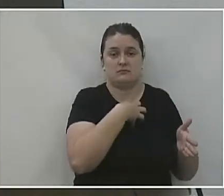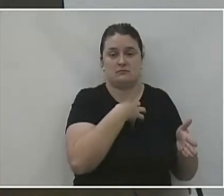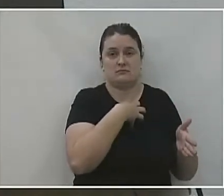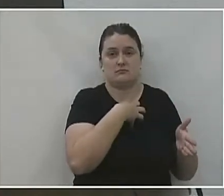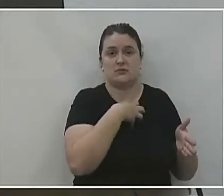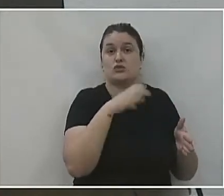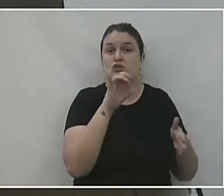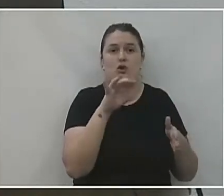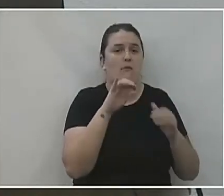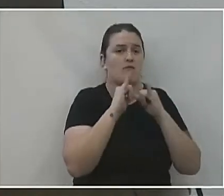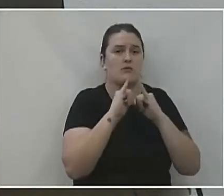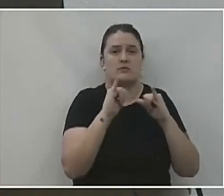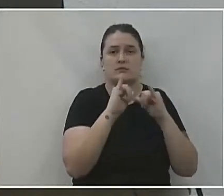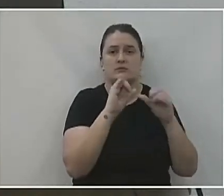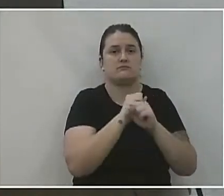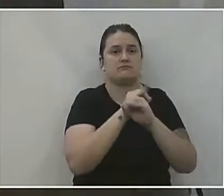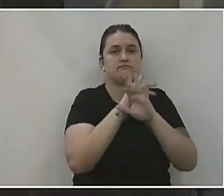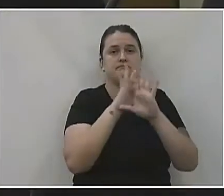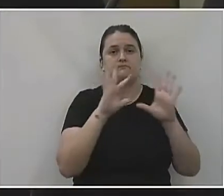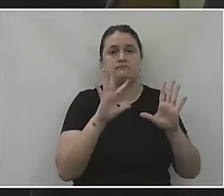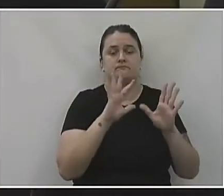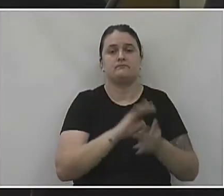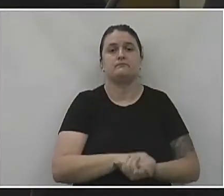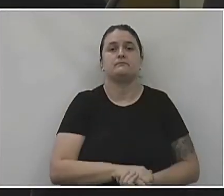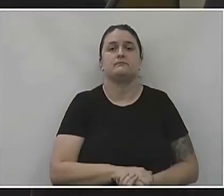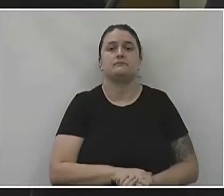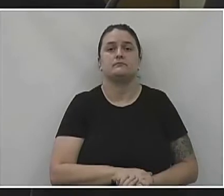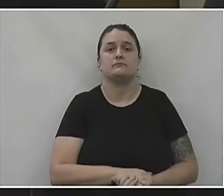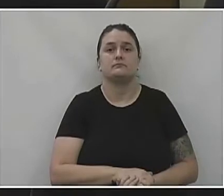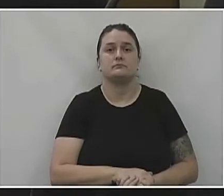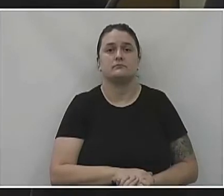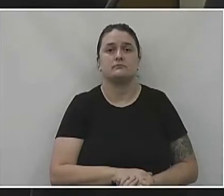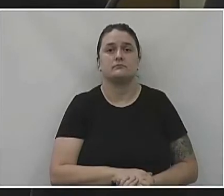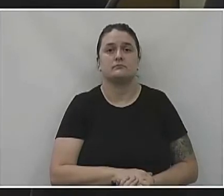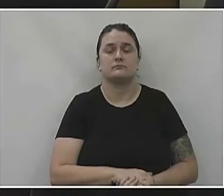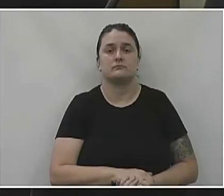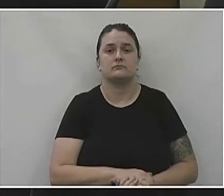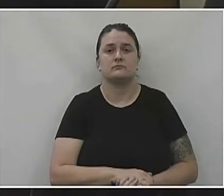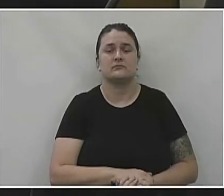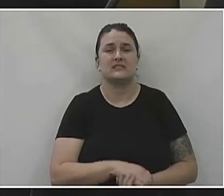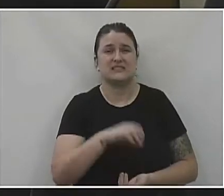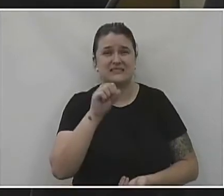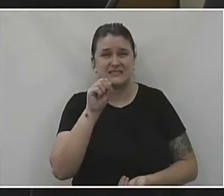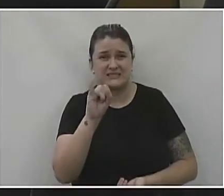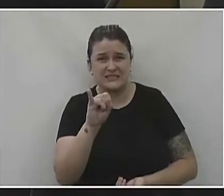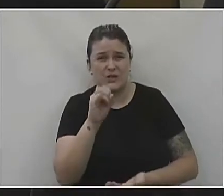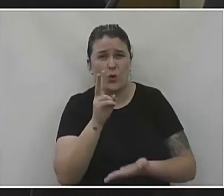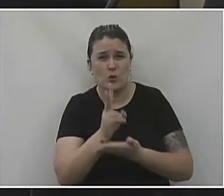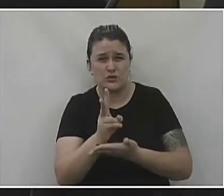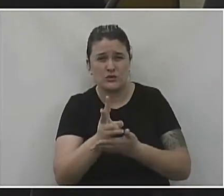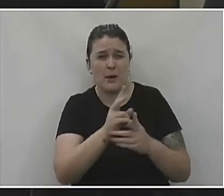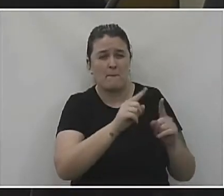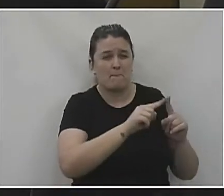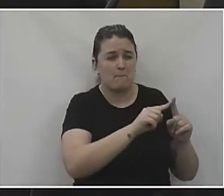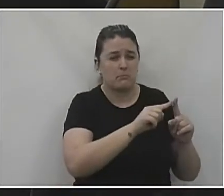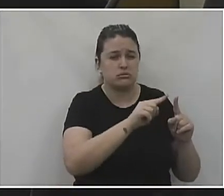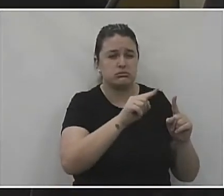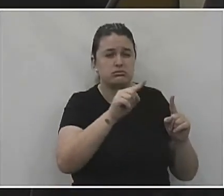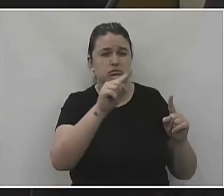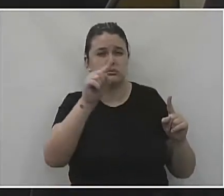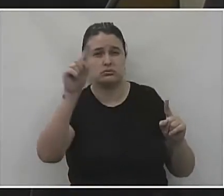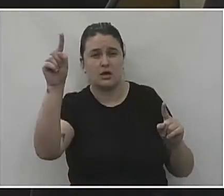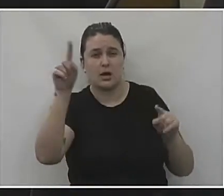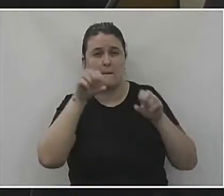Então, só para esclarecer. Sim. Outra coisa, se continuar esse pique da pandemia como está,